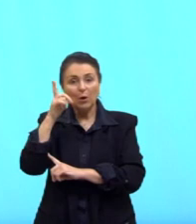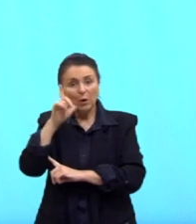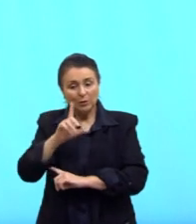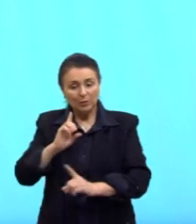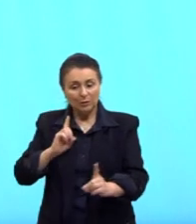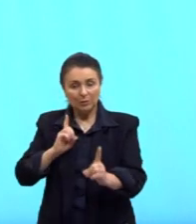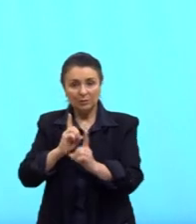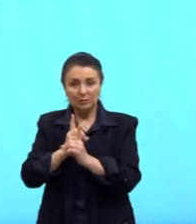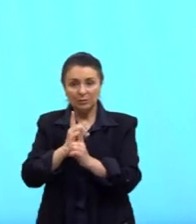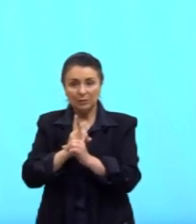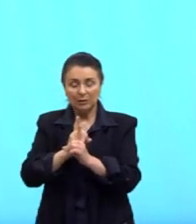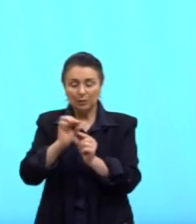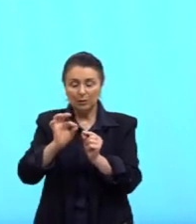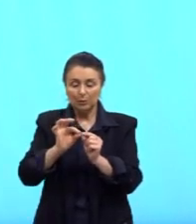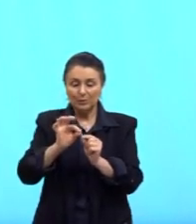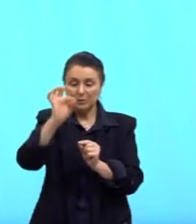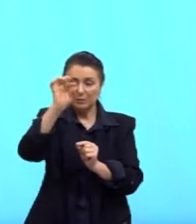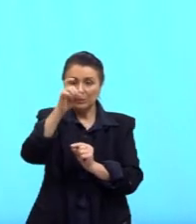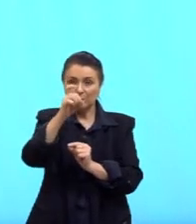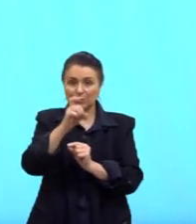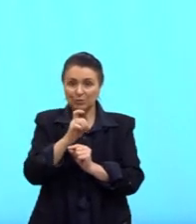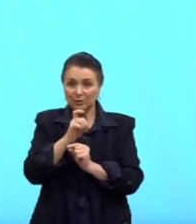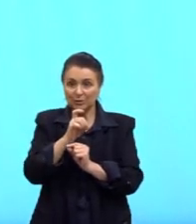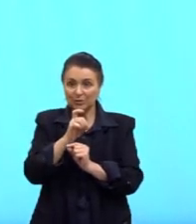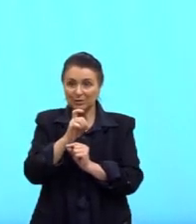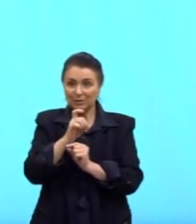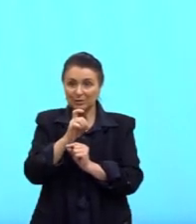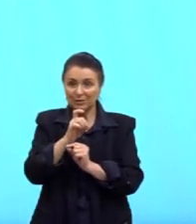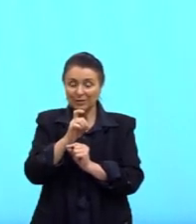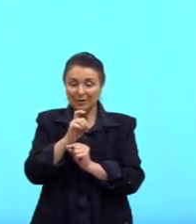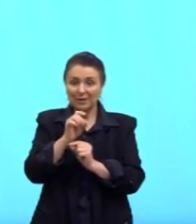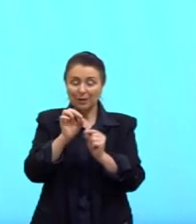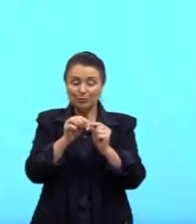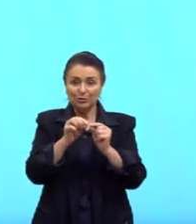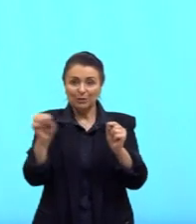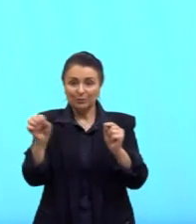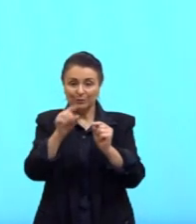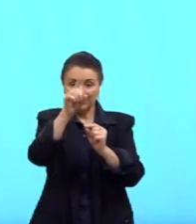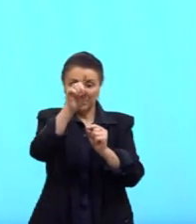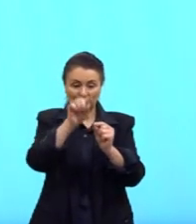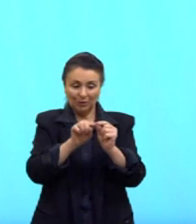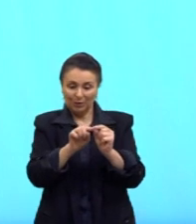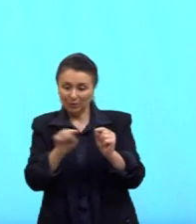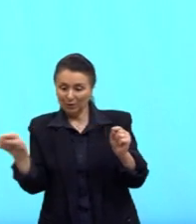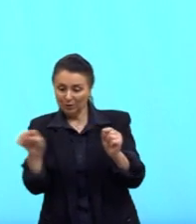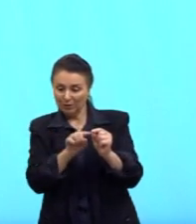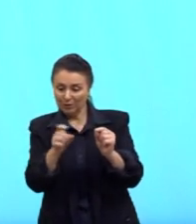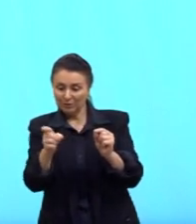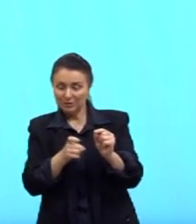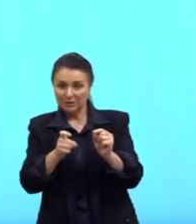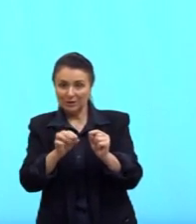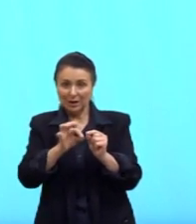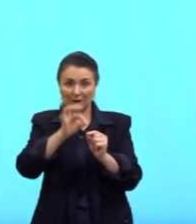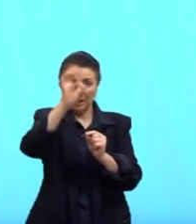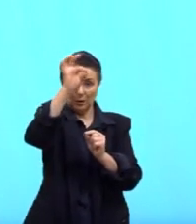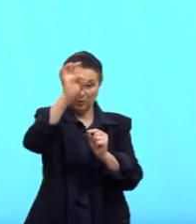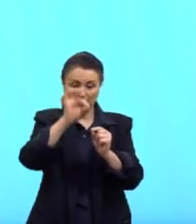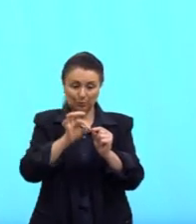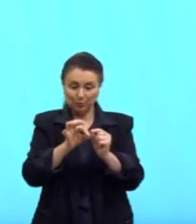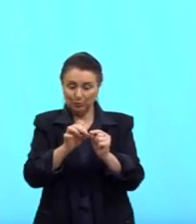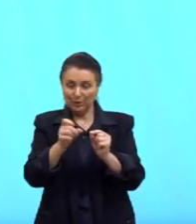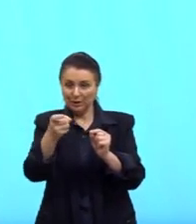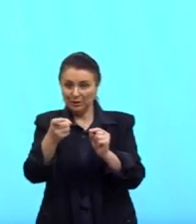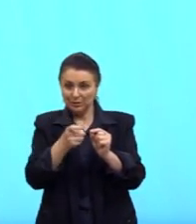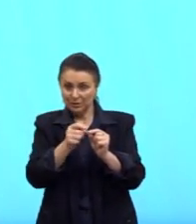descobrir o segmento X, que seria o segmento aqui no chão, né, que vai ali da altura até a